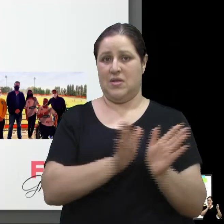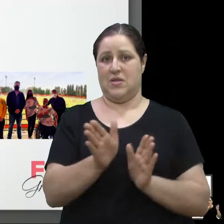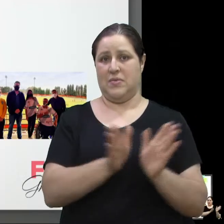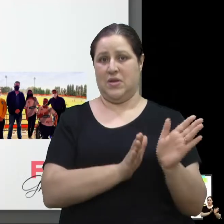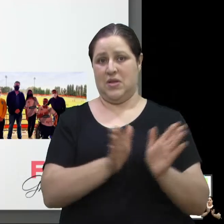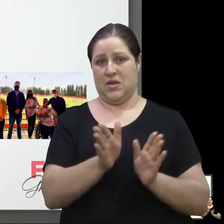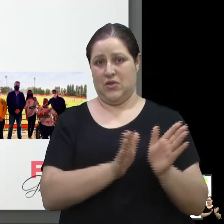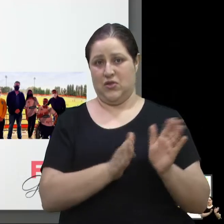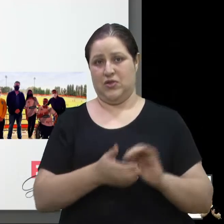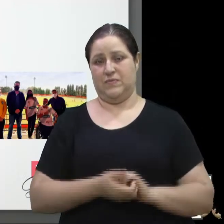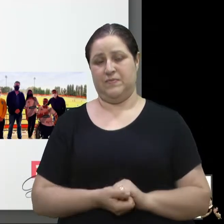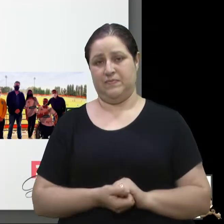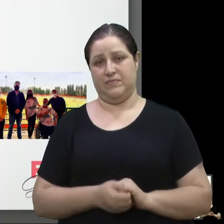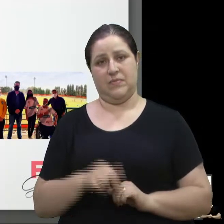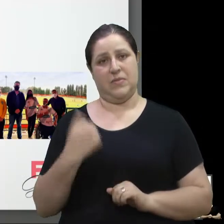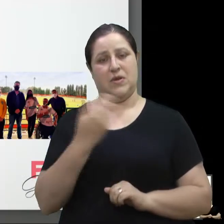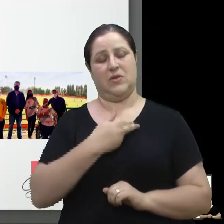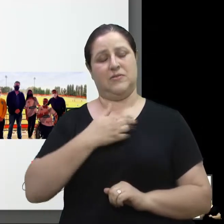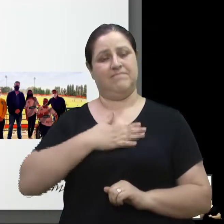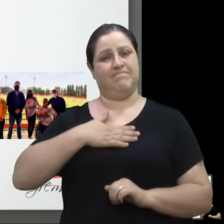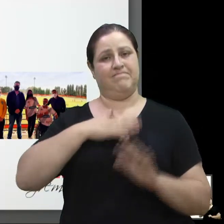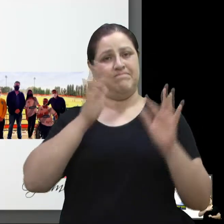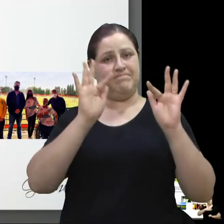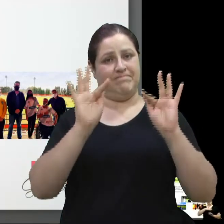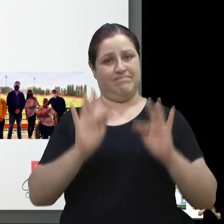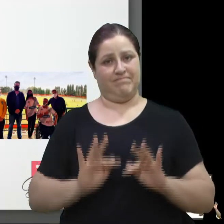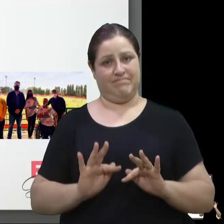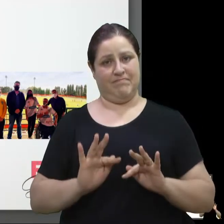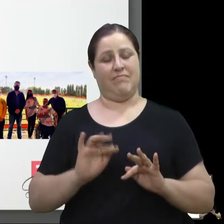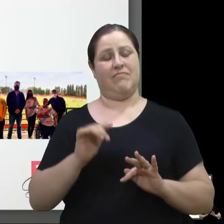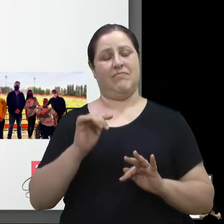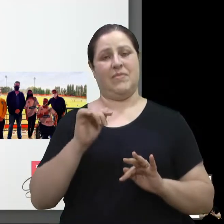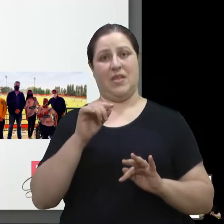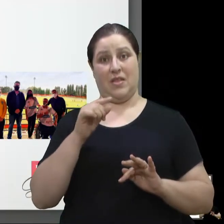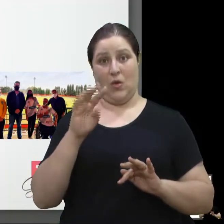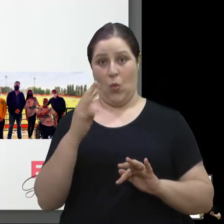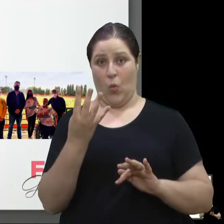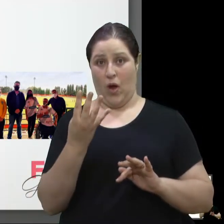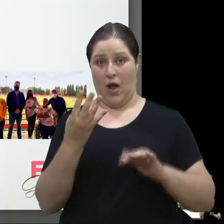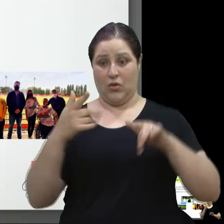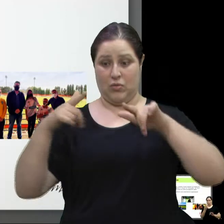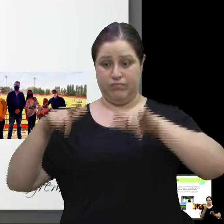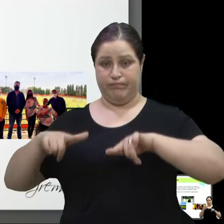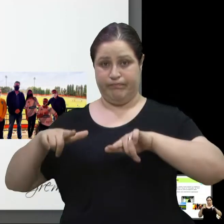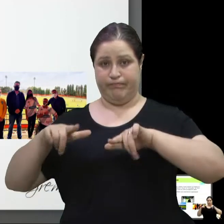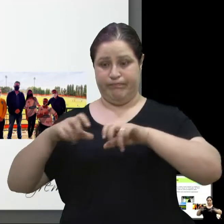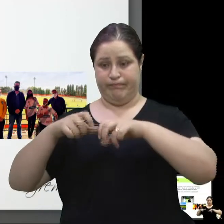E, para a nossa alegria, os quatro estádios que eles visitaram com a gente aqui na região,